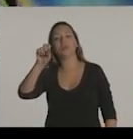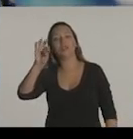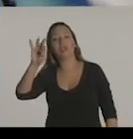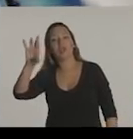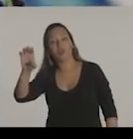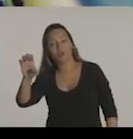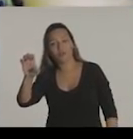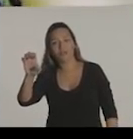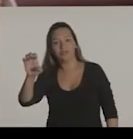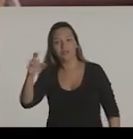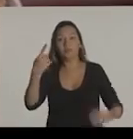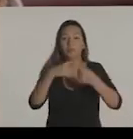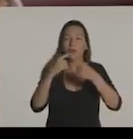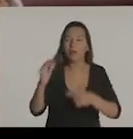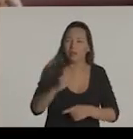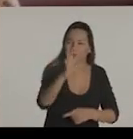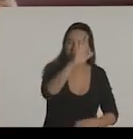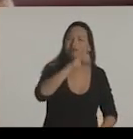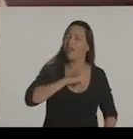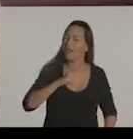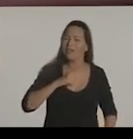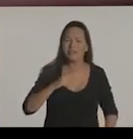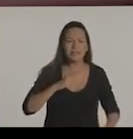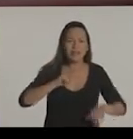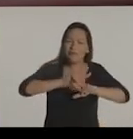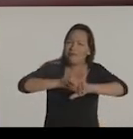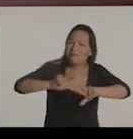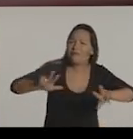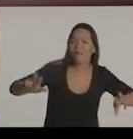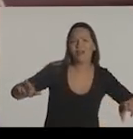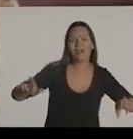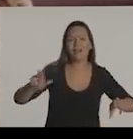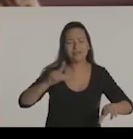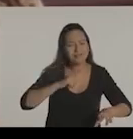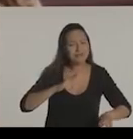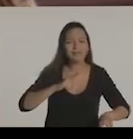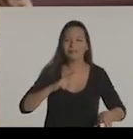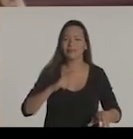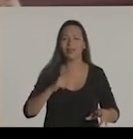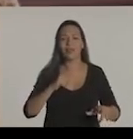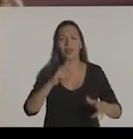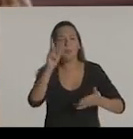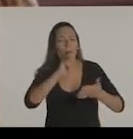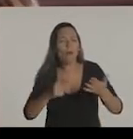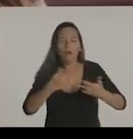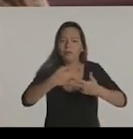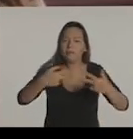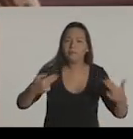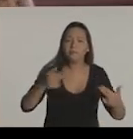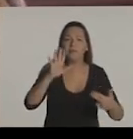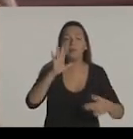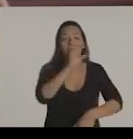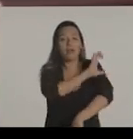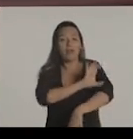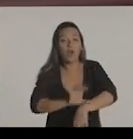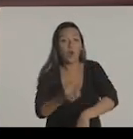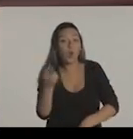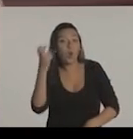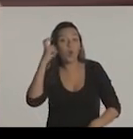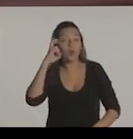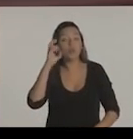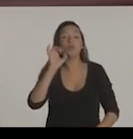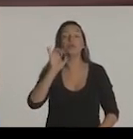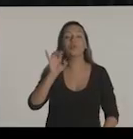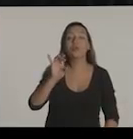rodas de rap... A periferia produz muita coisa. Ela não produz só o samba. Só que é só isso que a gente vê da periferia em